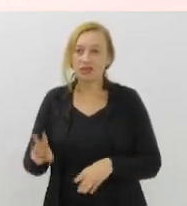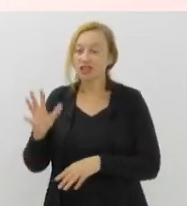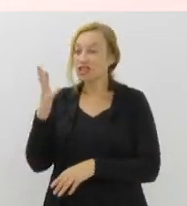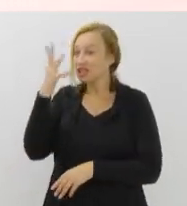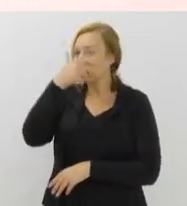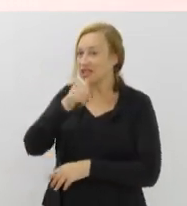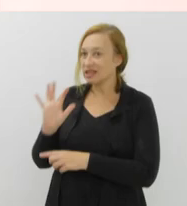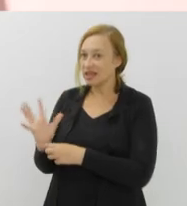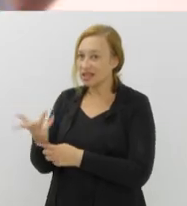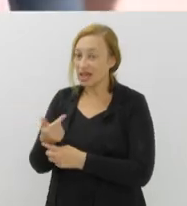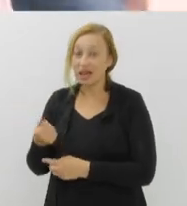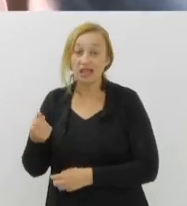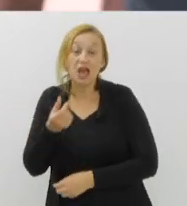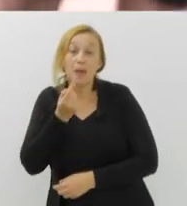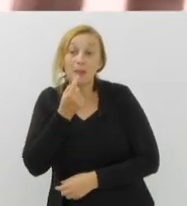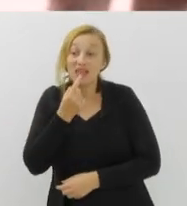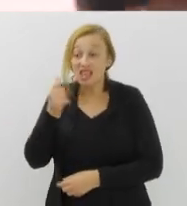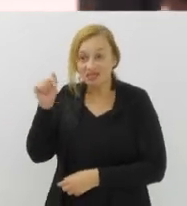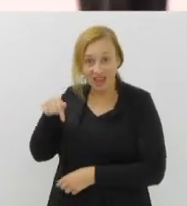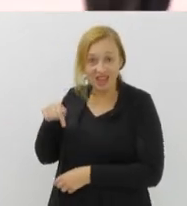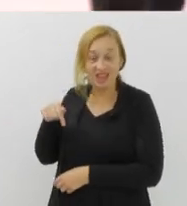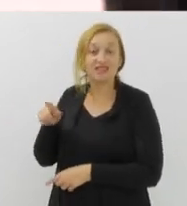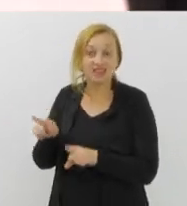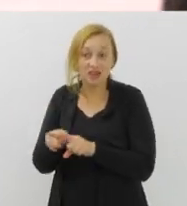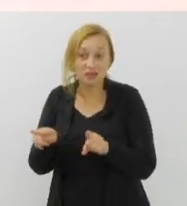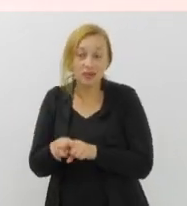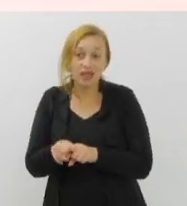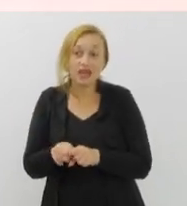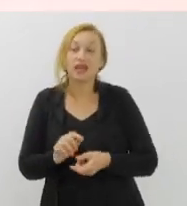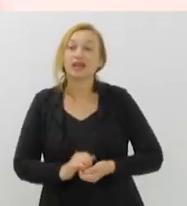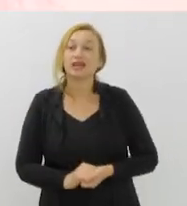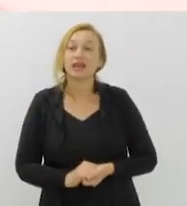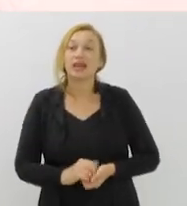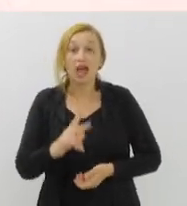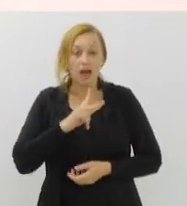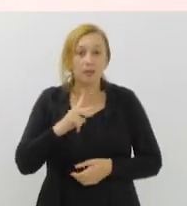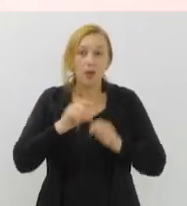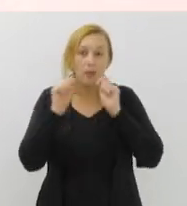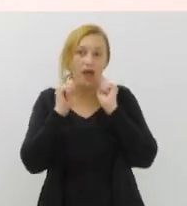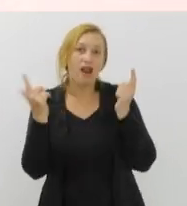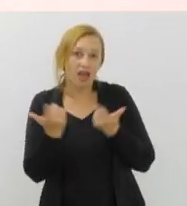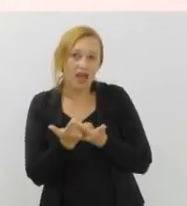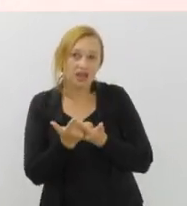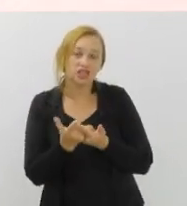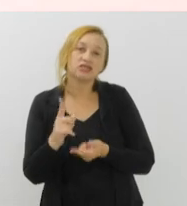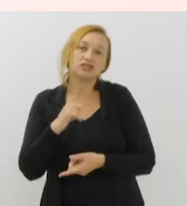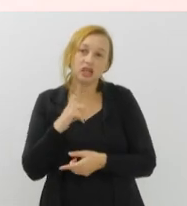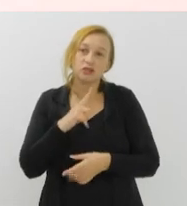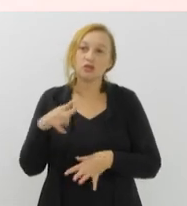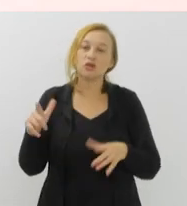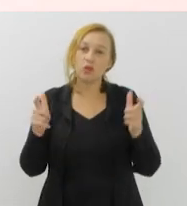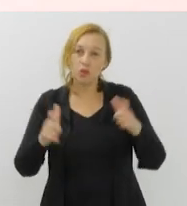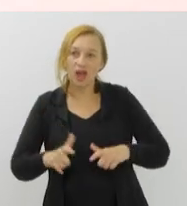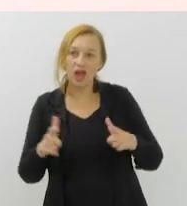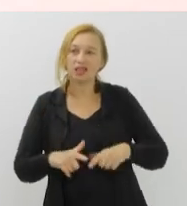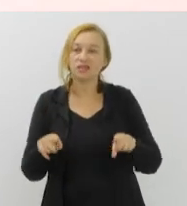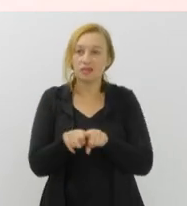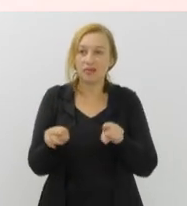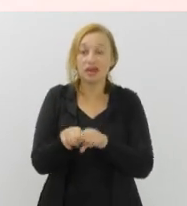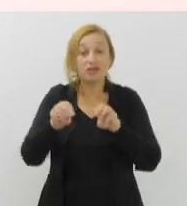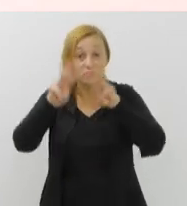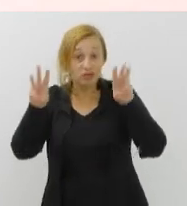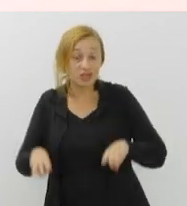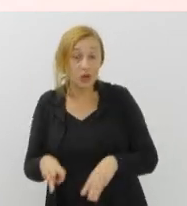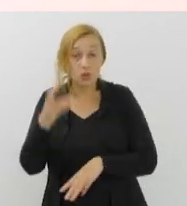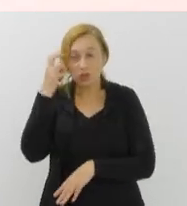Ibram. Pertinho daqui também, né? É, pertinho, vizinho da Biblioteca Nacional. A própria LERJ, né, tem o seu espaço também cultural.